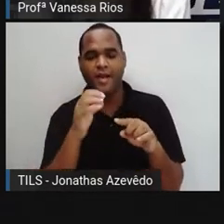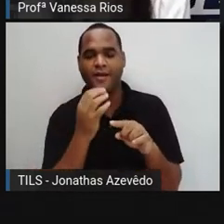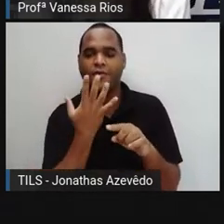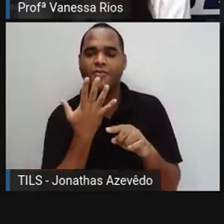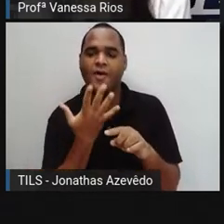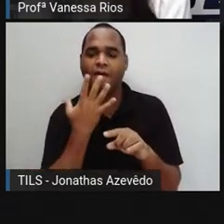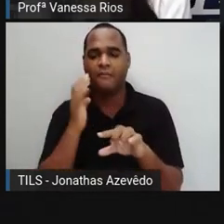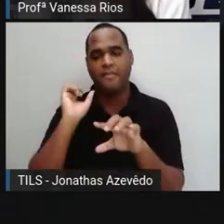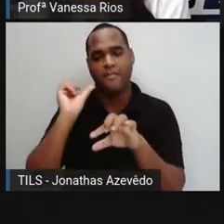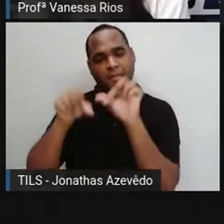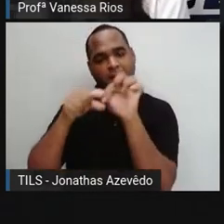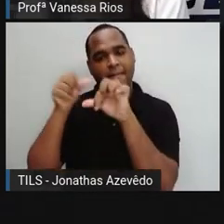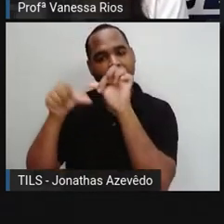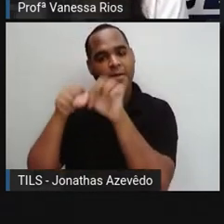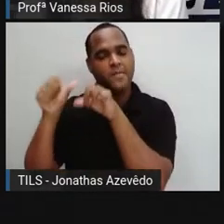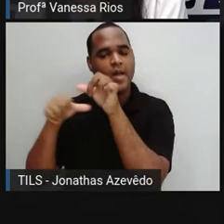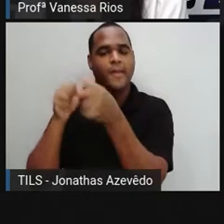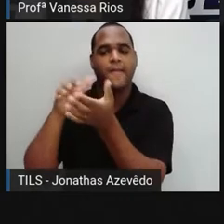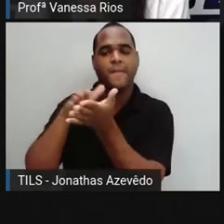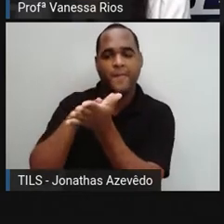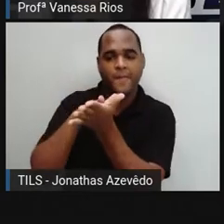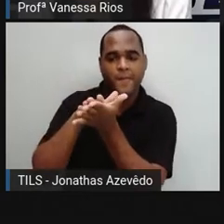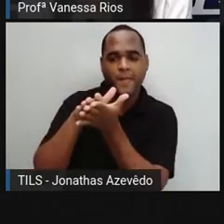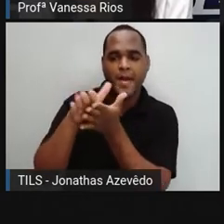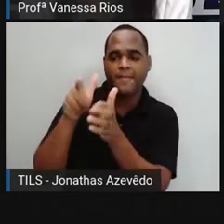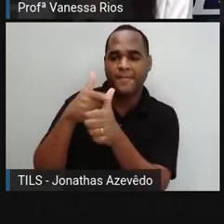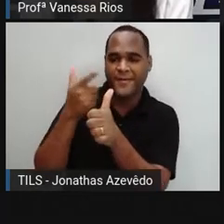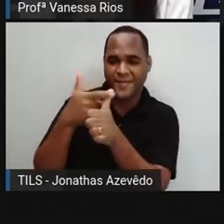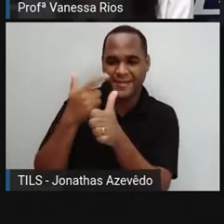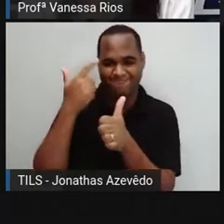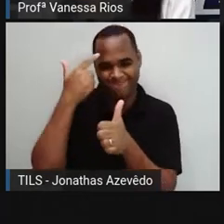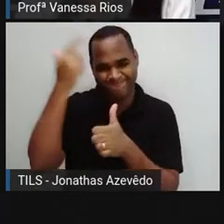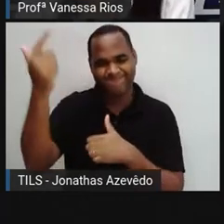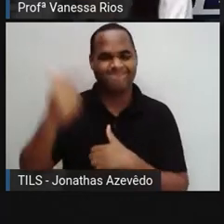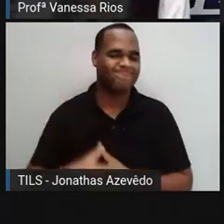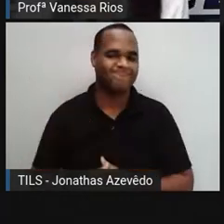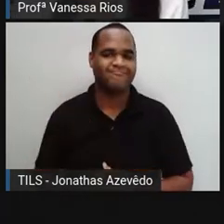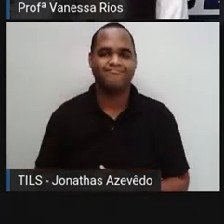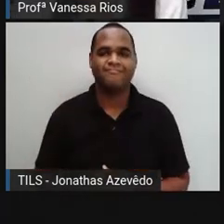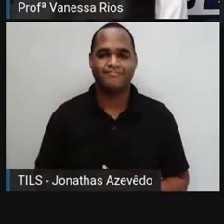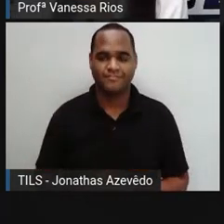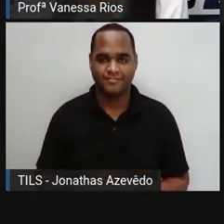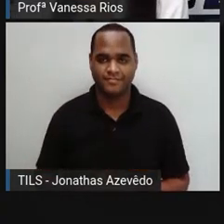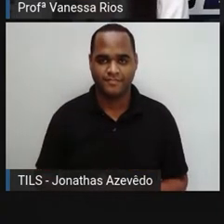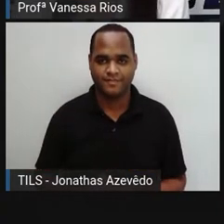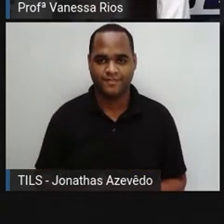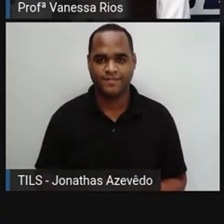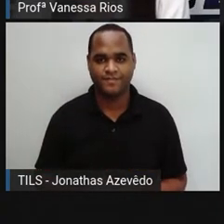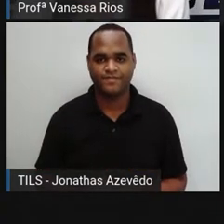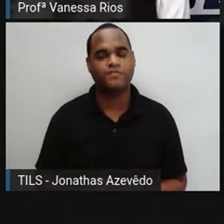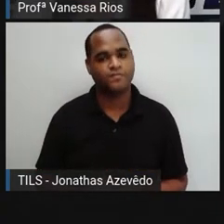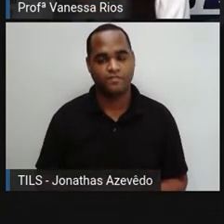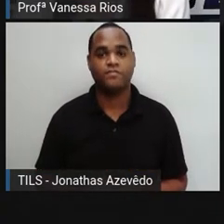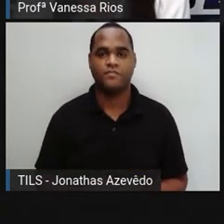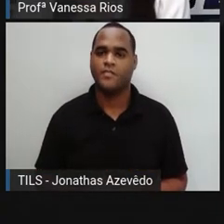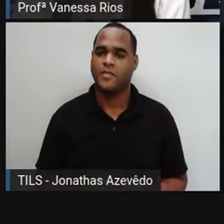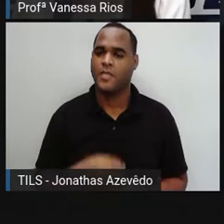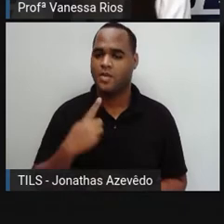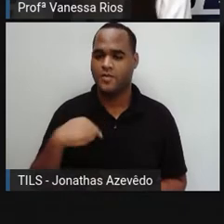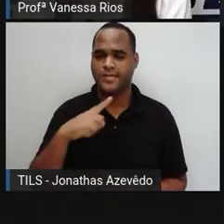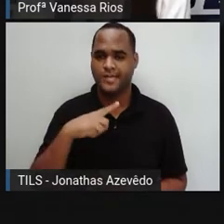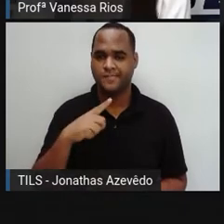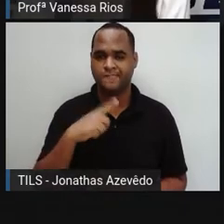captado e, a partir disso, a impressão das fotografias. E aí, a gente